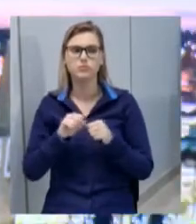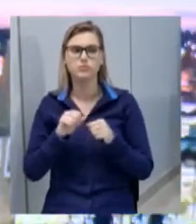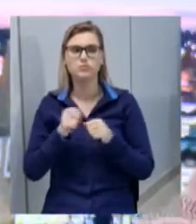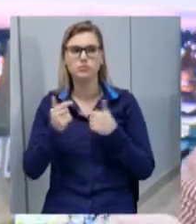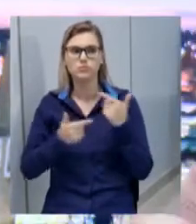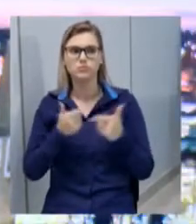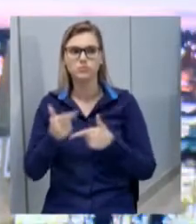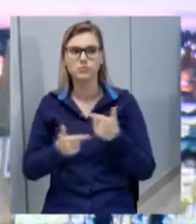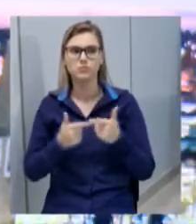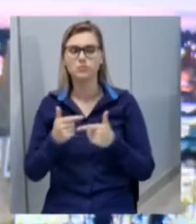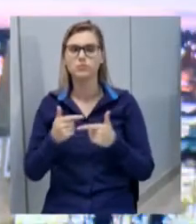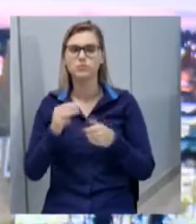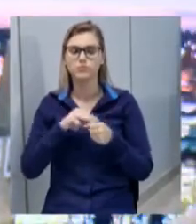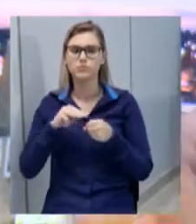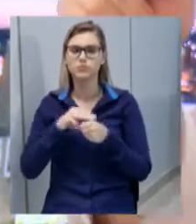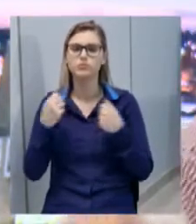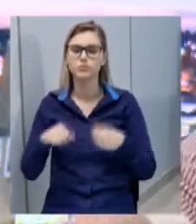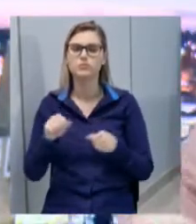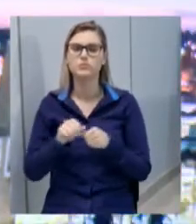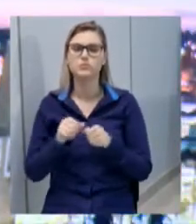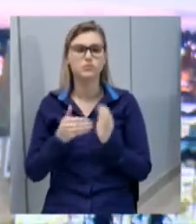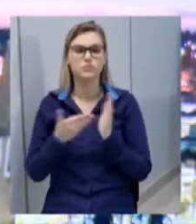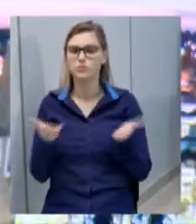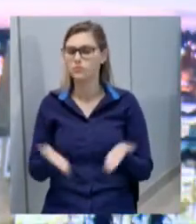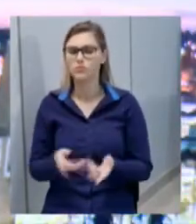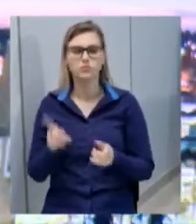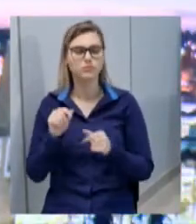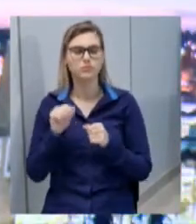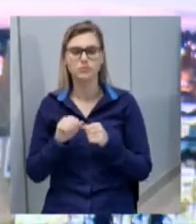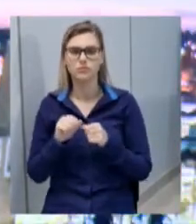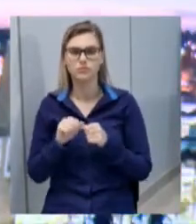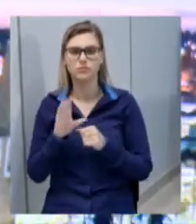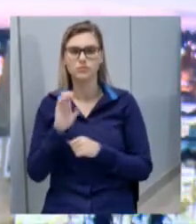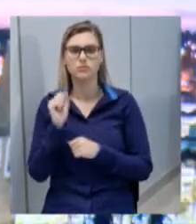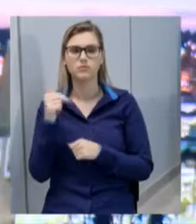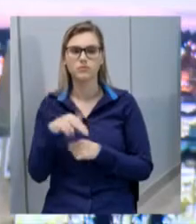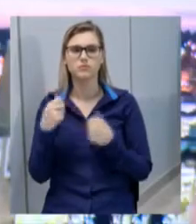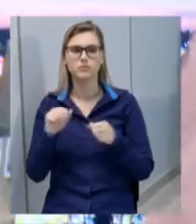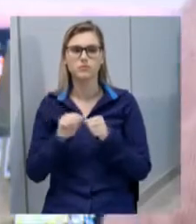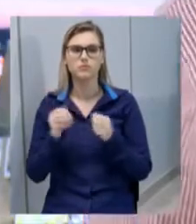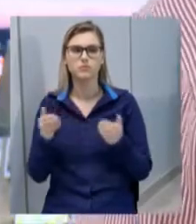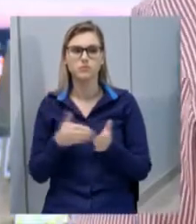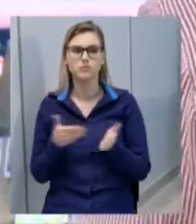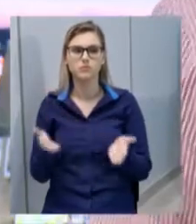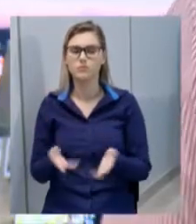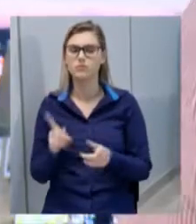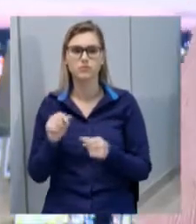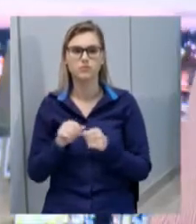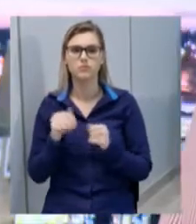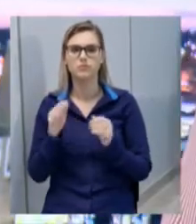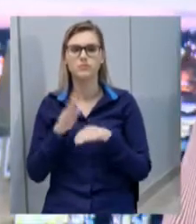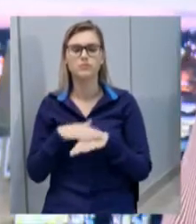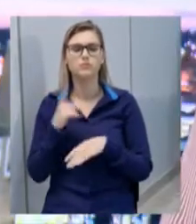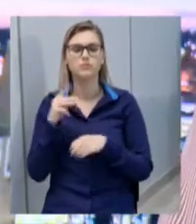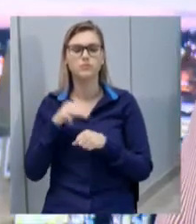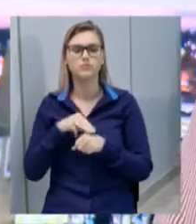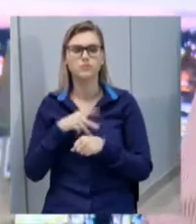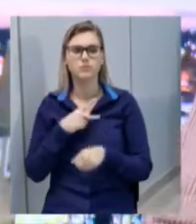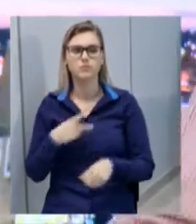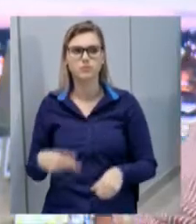município deveria ter feito e até agora não fez. Que a Casam deveria ter feito até agora e não fez. Mais um minuto senhor presidente por gentileza.